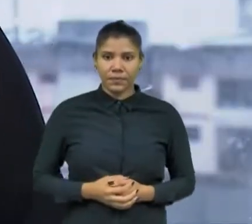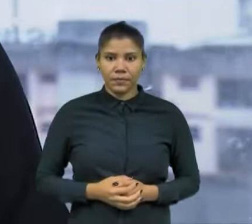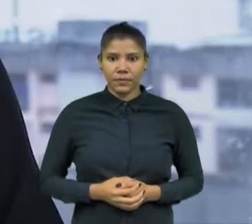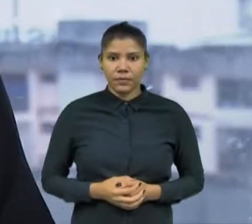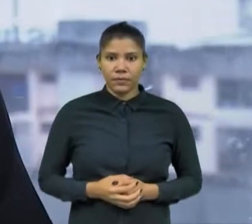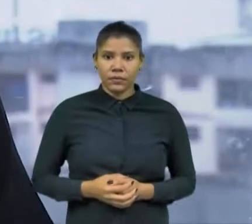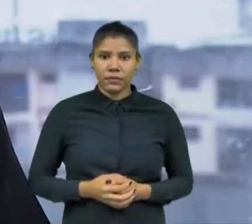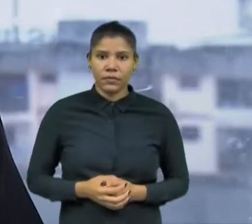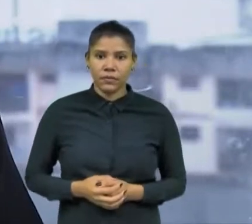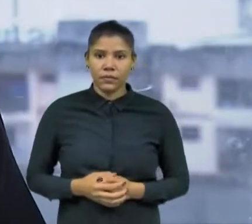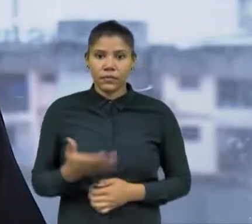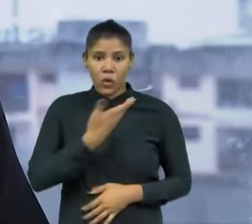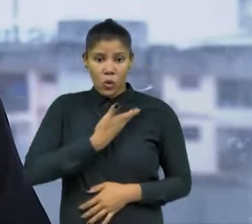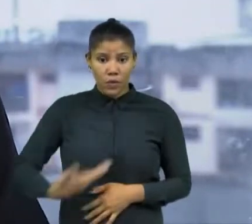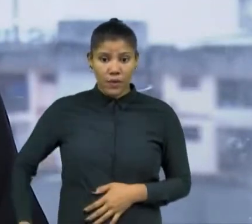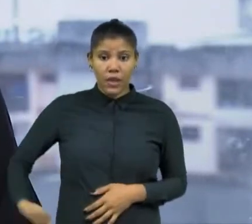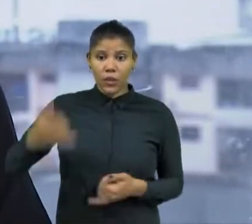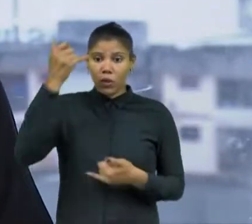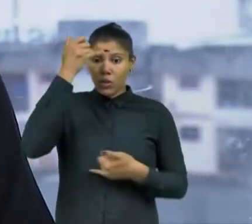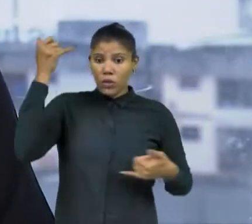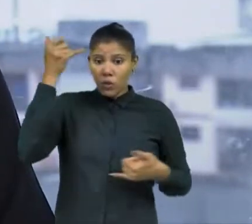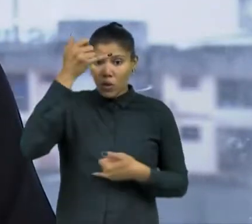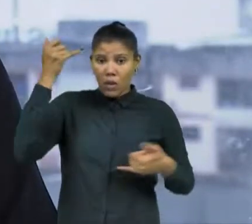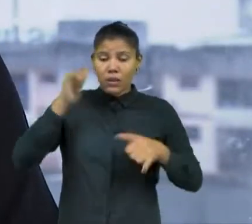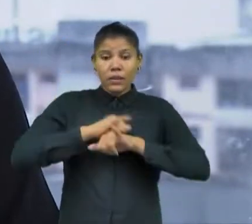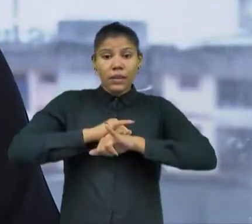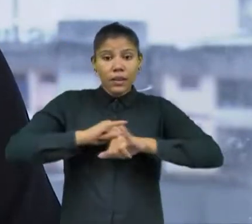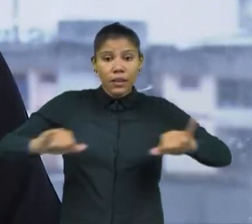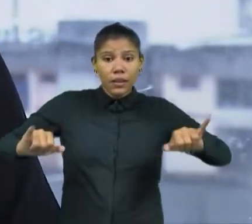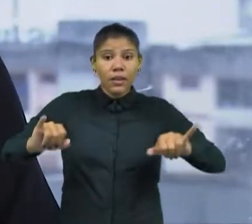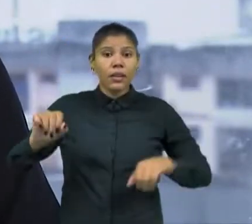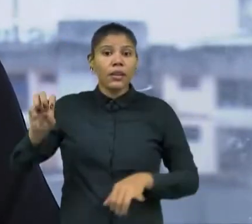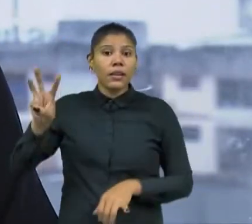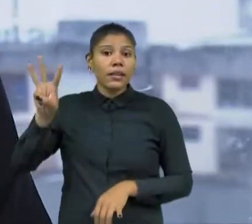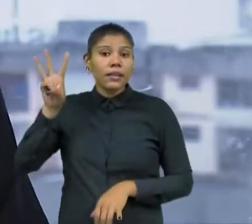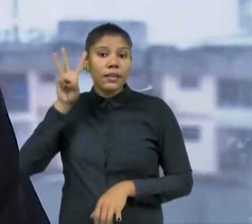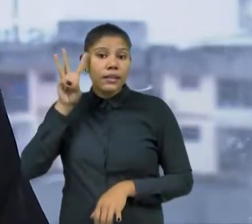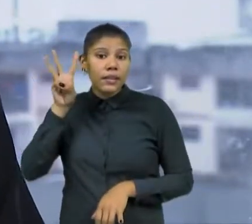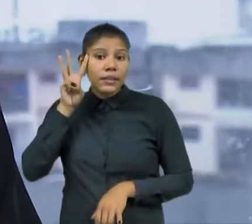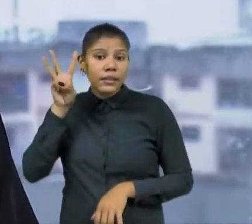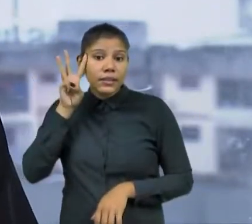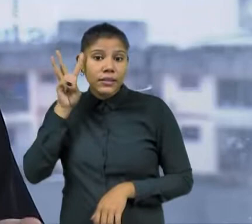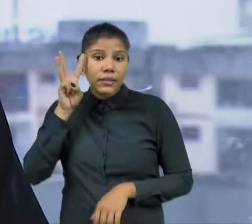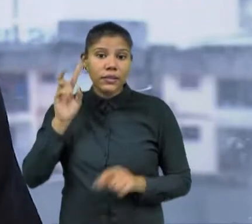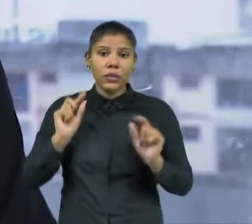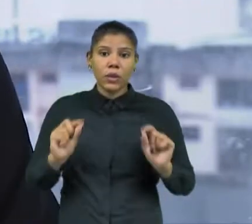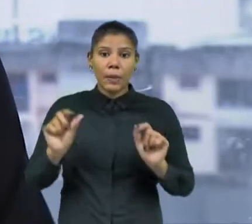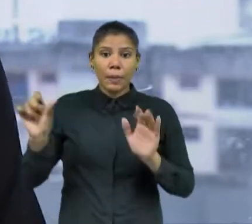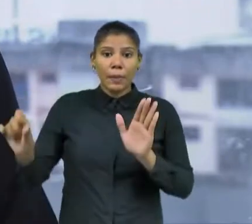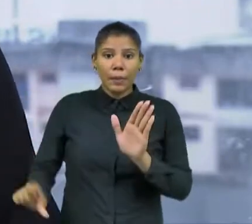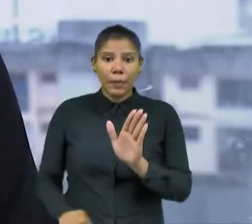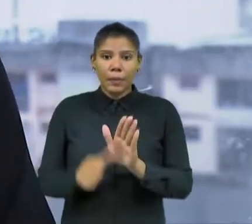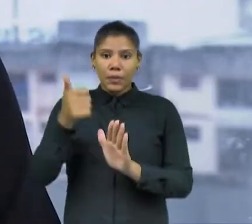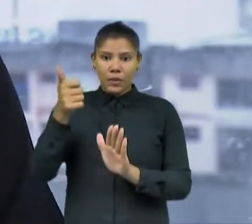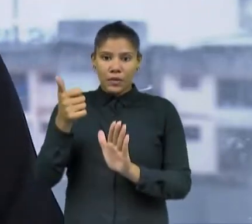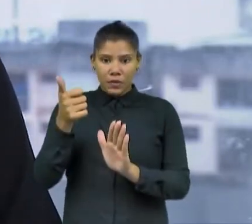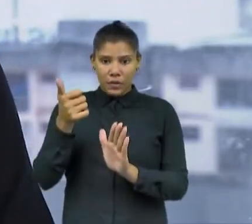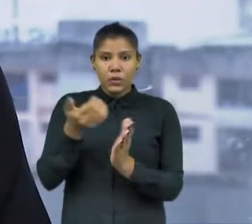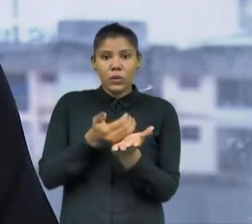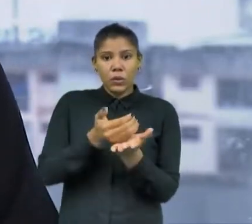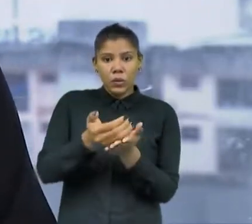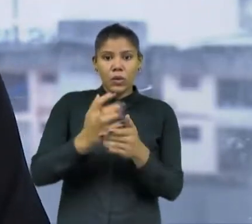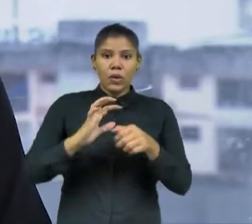A governadora Isolda Sela anunciou na tarde desta terça-feira que pela primeira vez desde o início da pandemia,